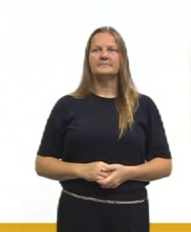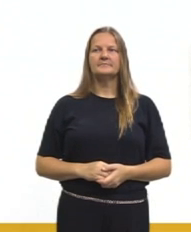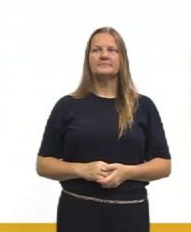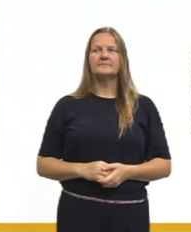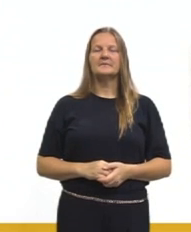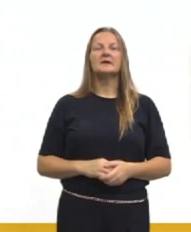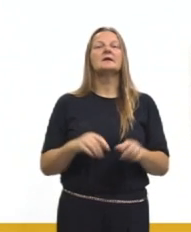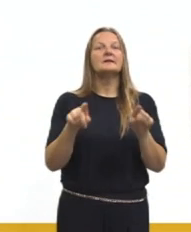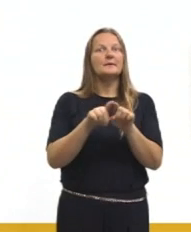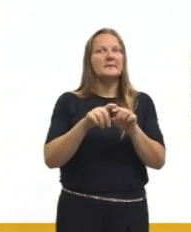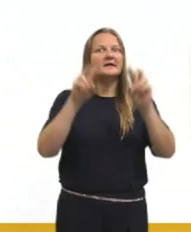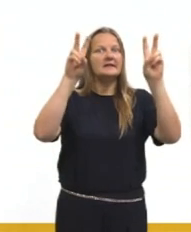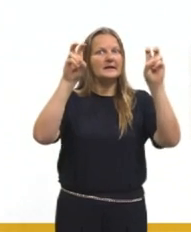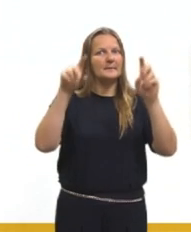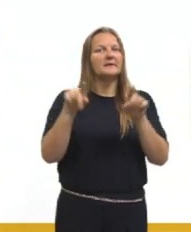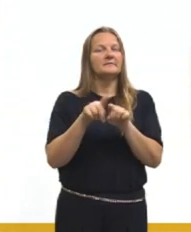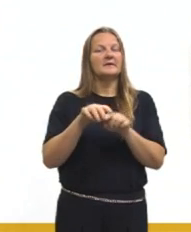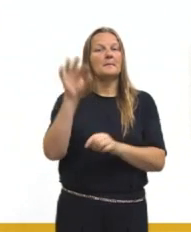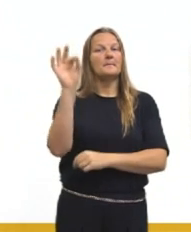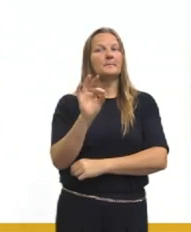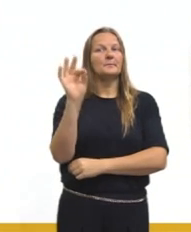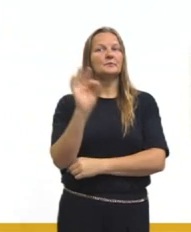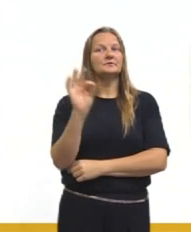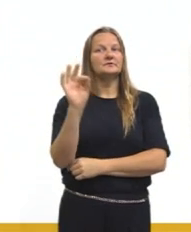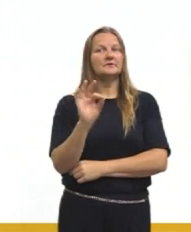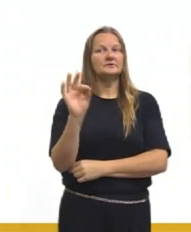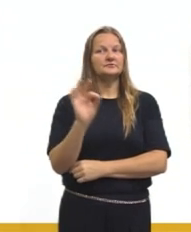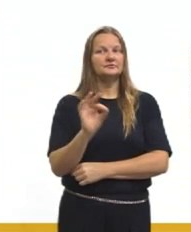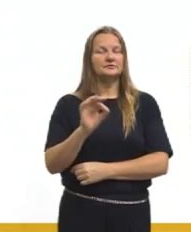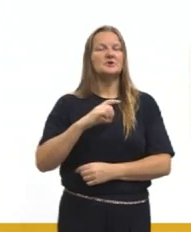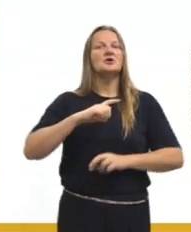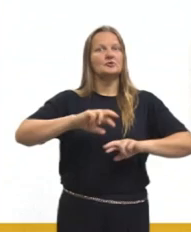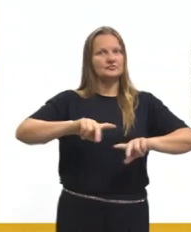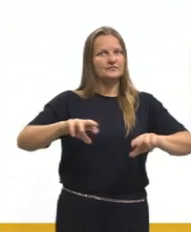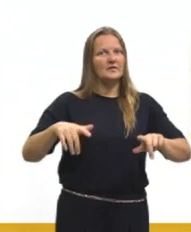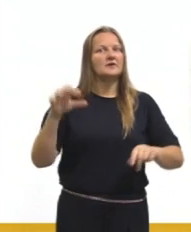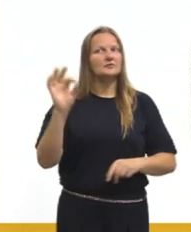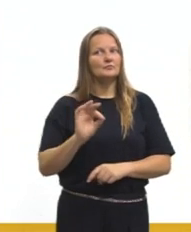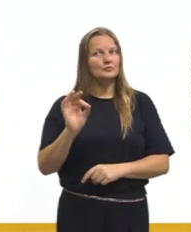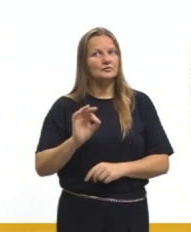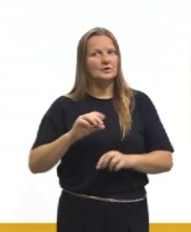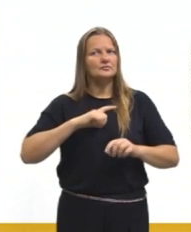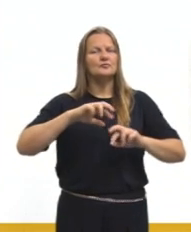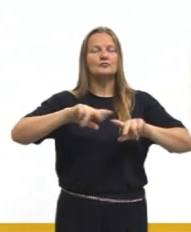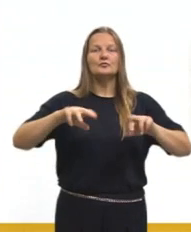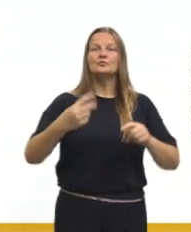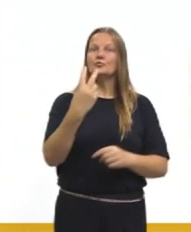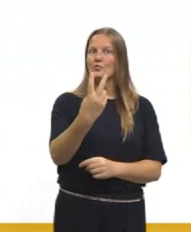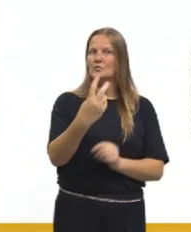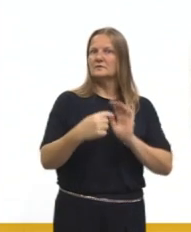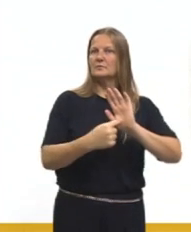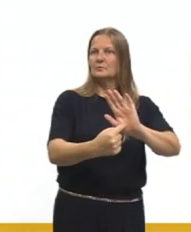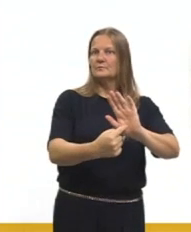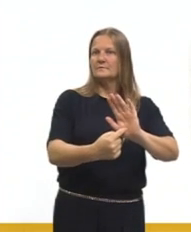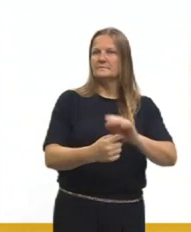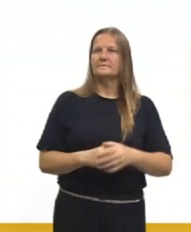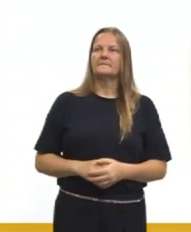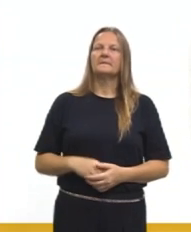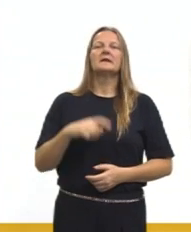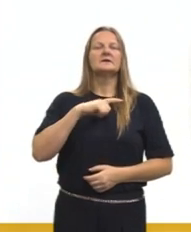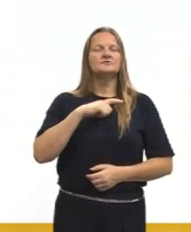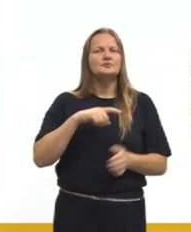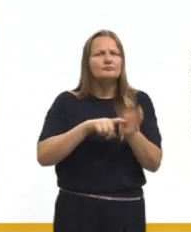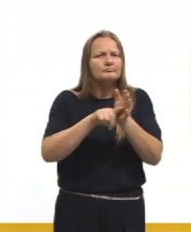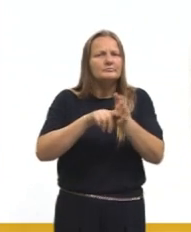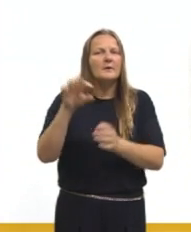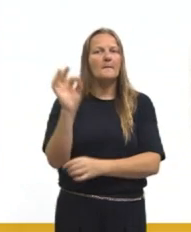Porcentagem. Porcentagem apareceu em diversas questões do Enem. Eu destaquei duas questões. Onde nós tínhamos a